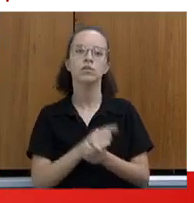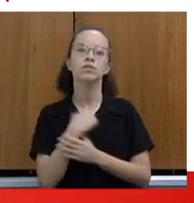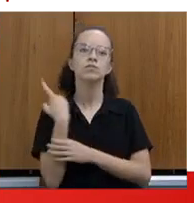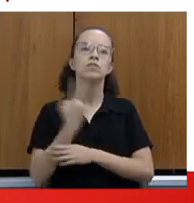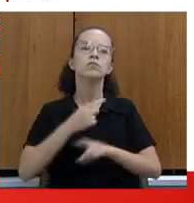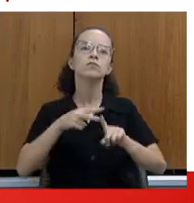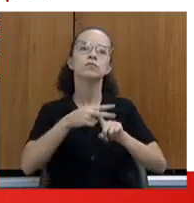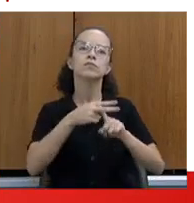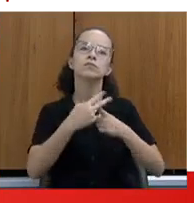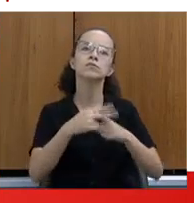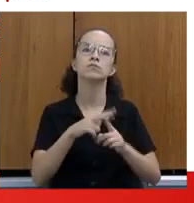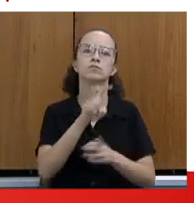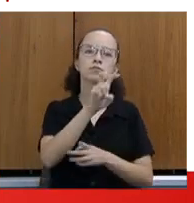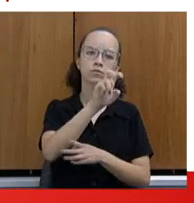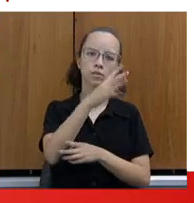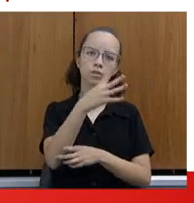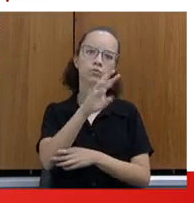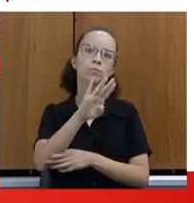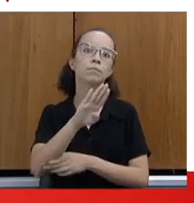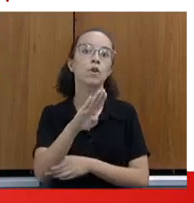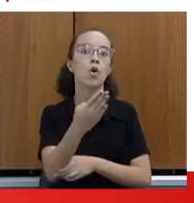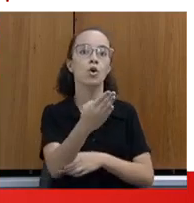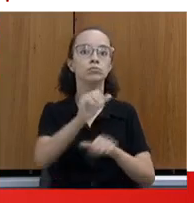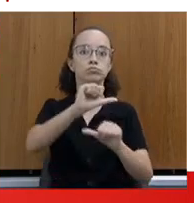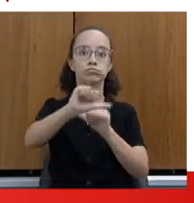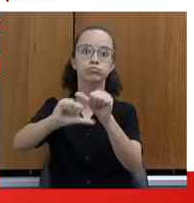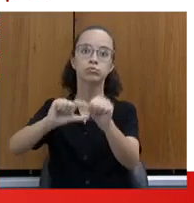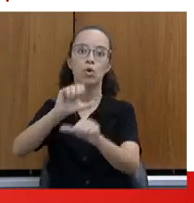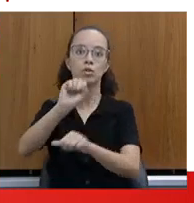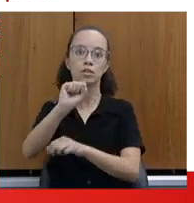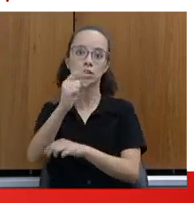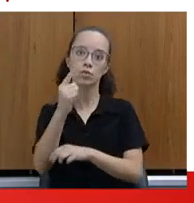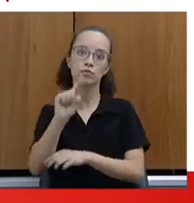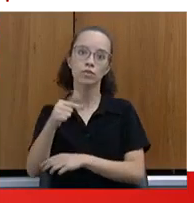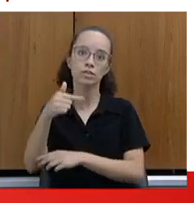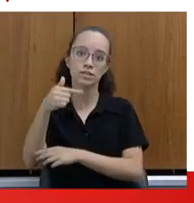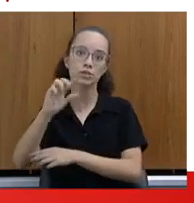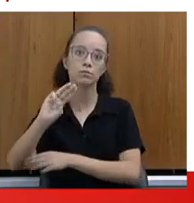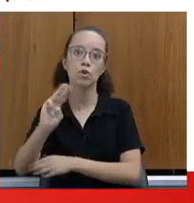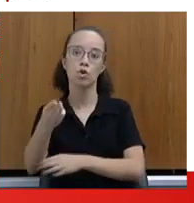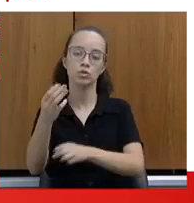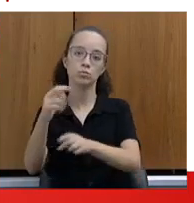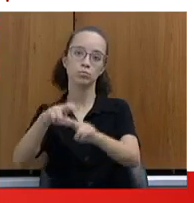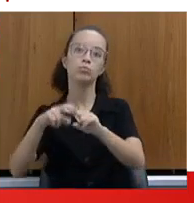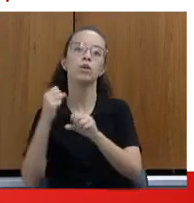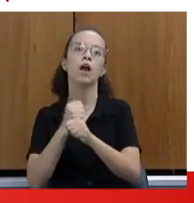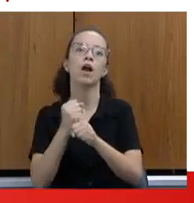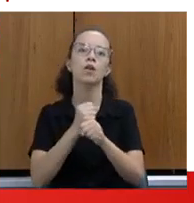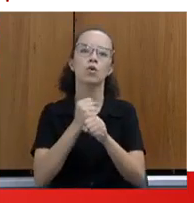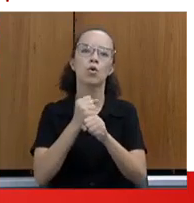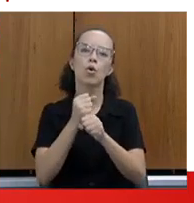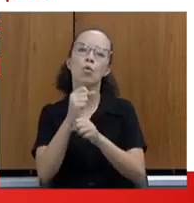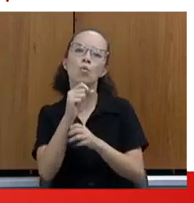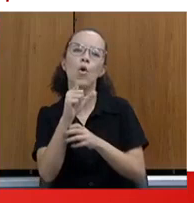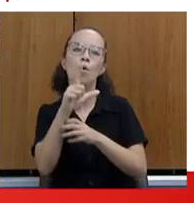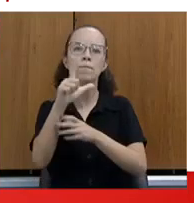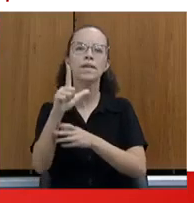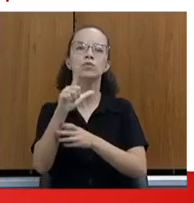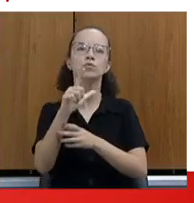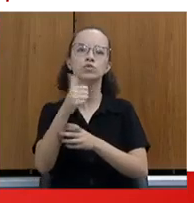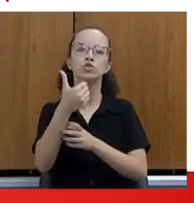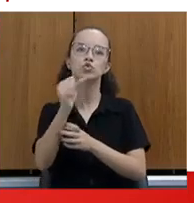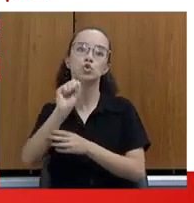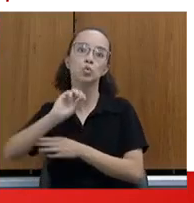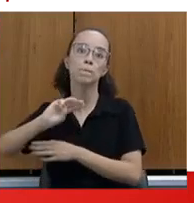reajustamos o valor de 54 milhões para 8,1,7 milhões ao ano. Um aumento de 18 milhões no repasse